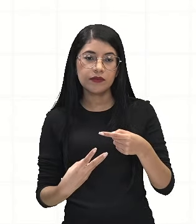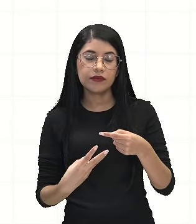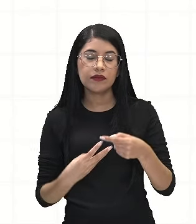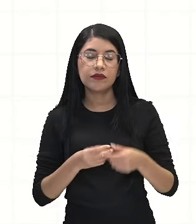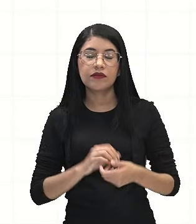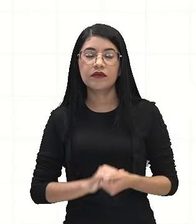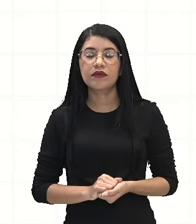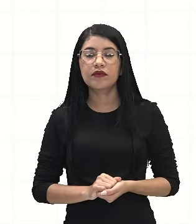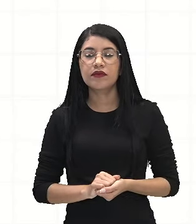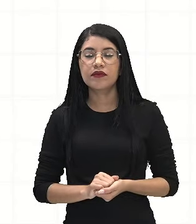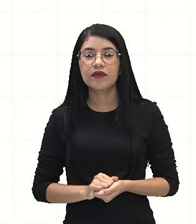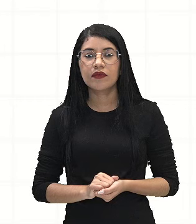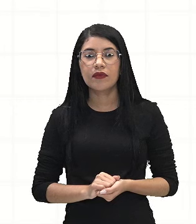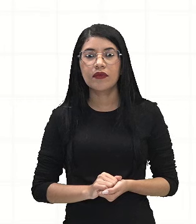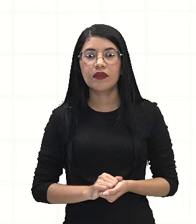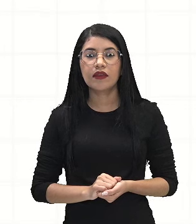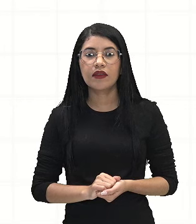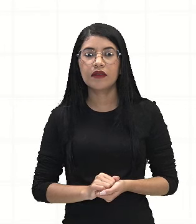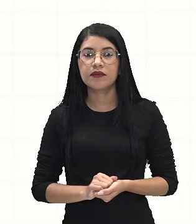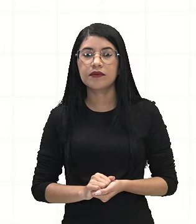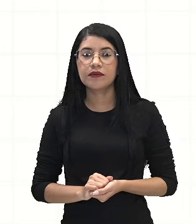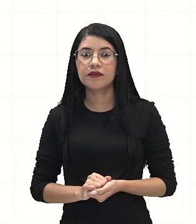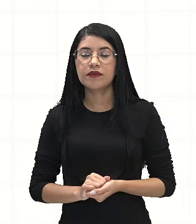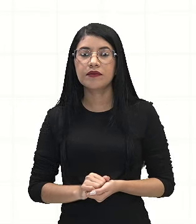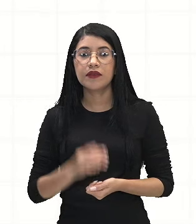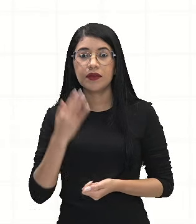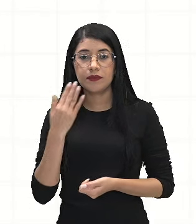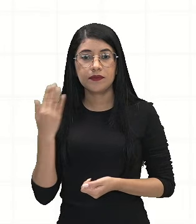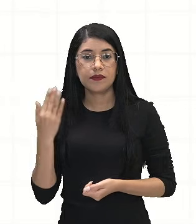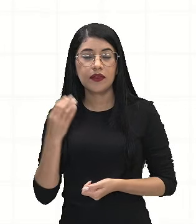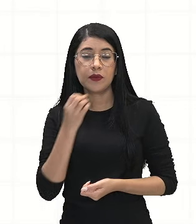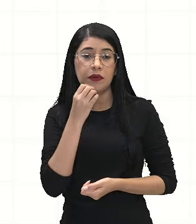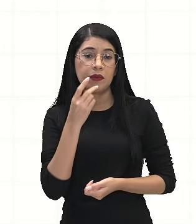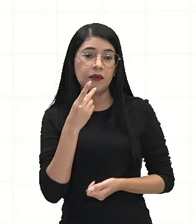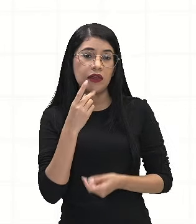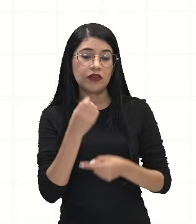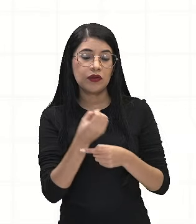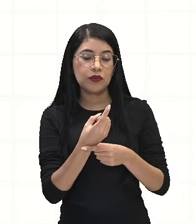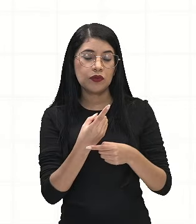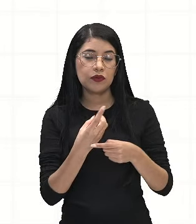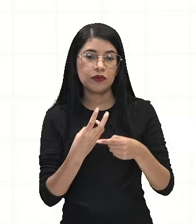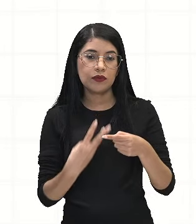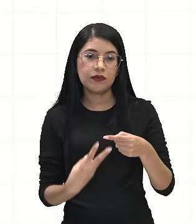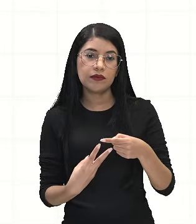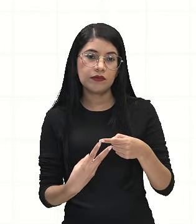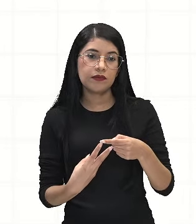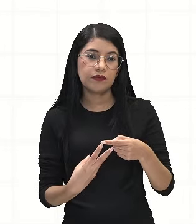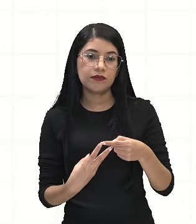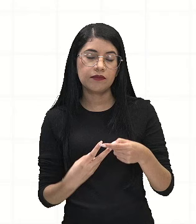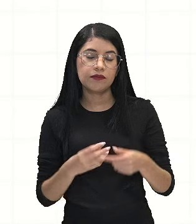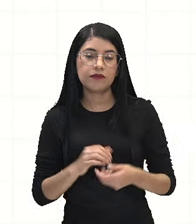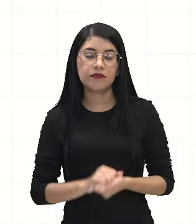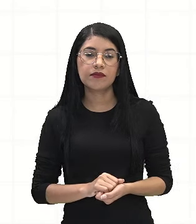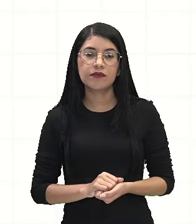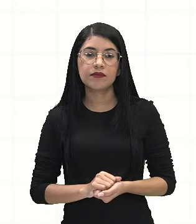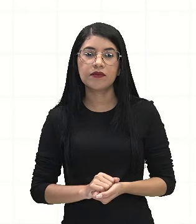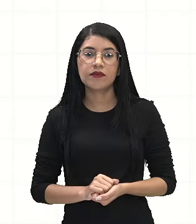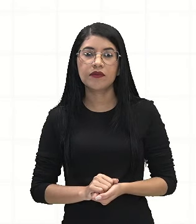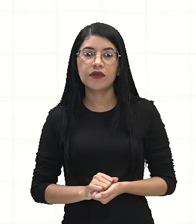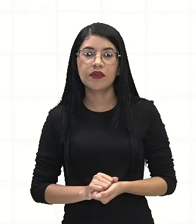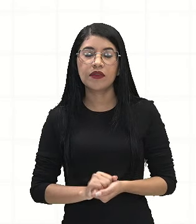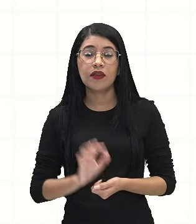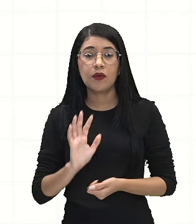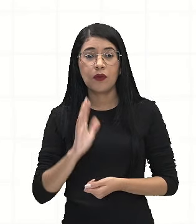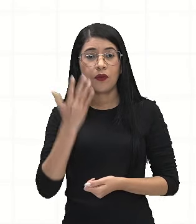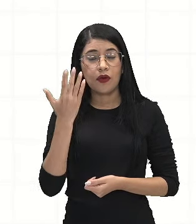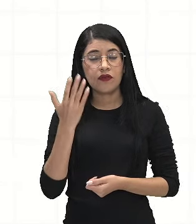diz que são 3 cartas. Então, pronto. Olha só a probabilidade. 1 sobre 3. Aí, o evento B,